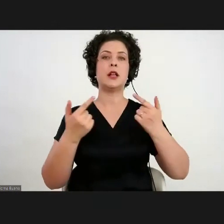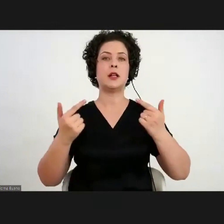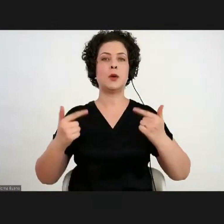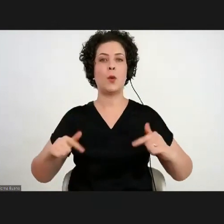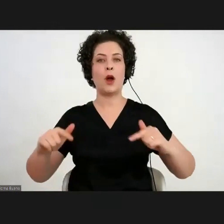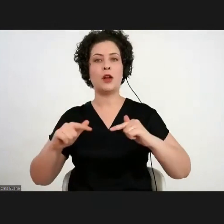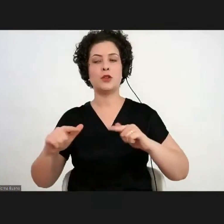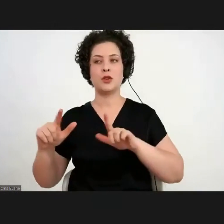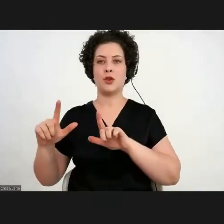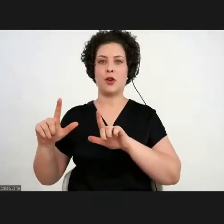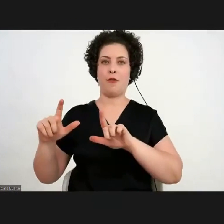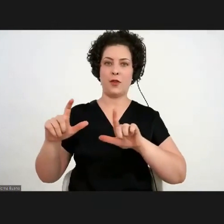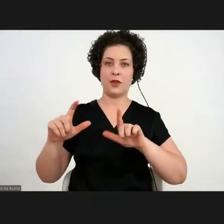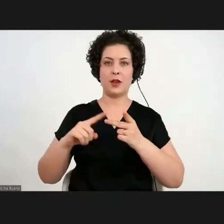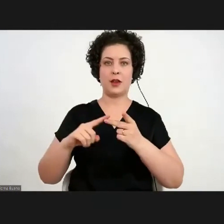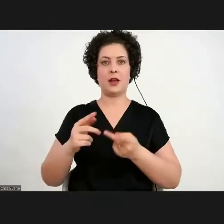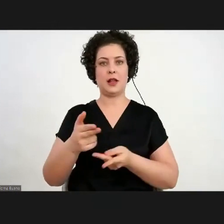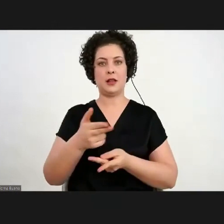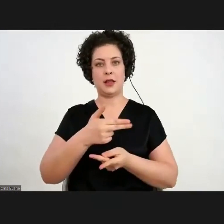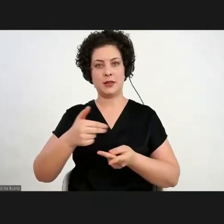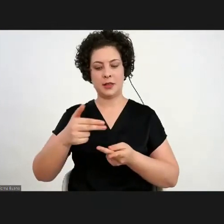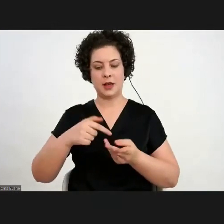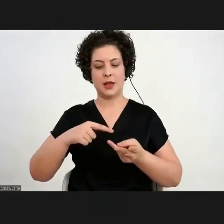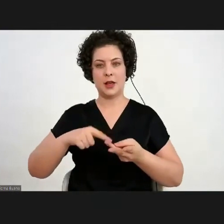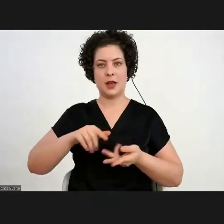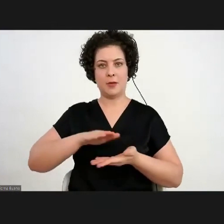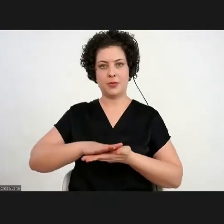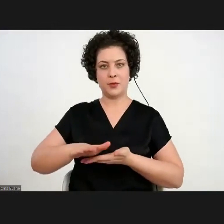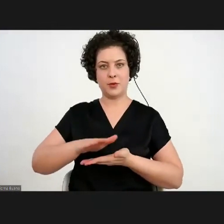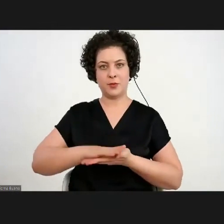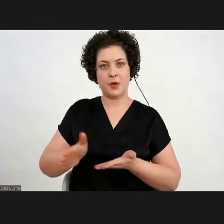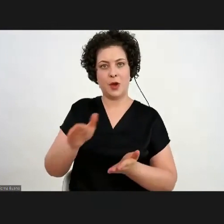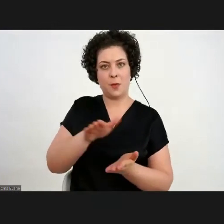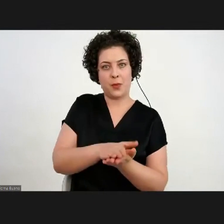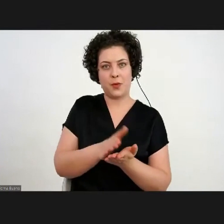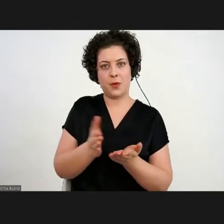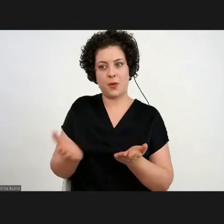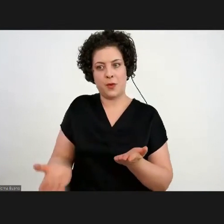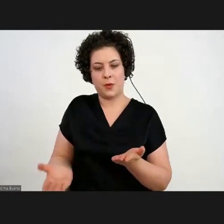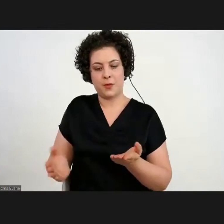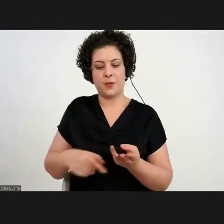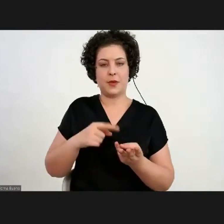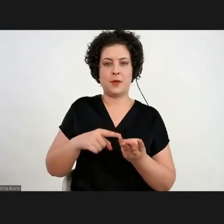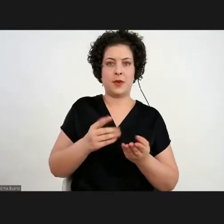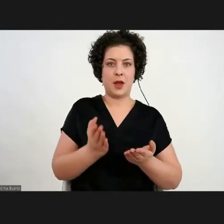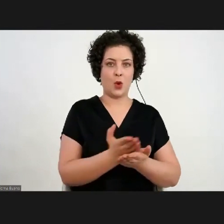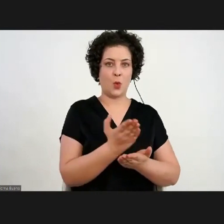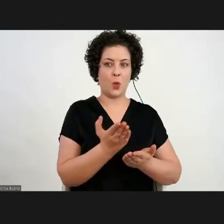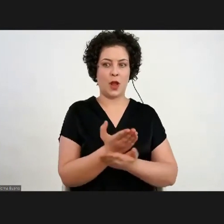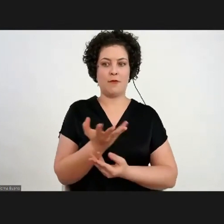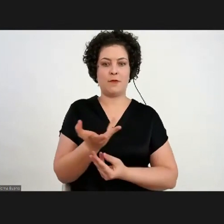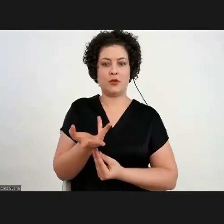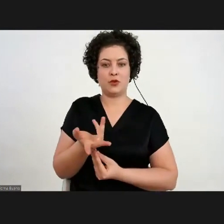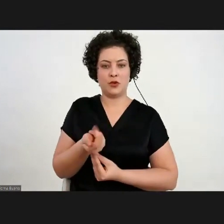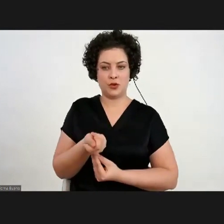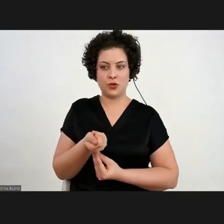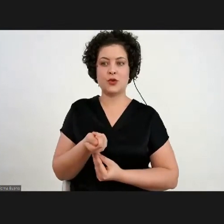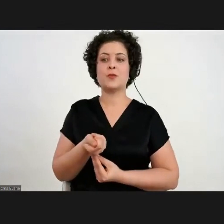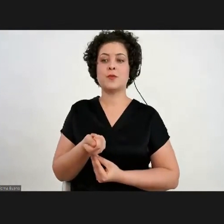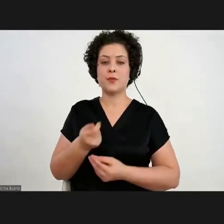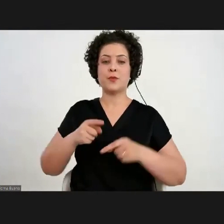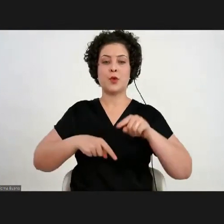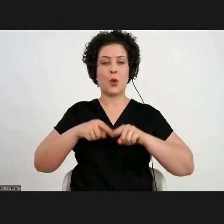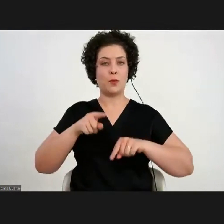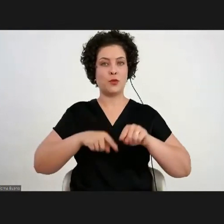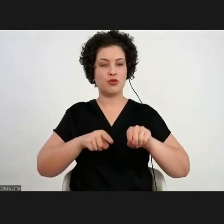fotografia, desenho, impressões, barra gravura, e os livros de artista como objetos de